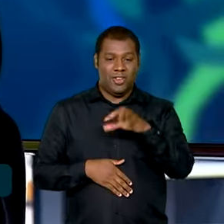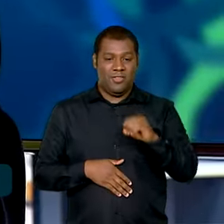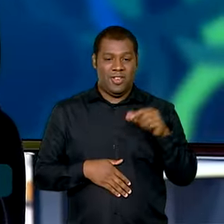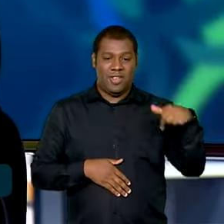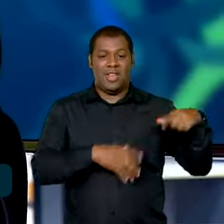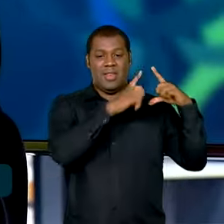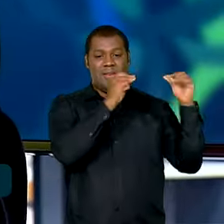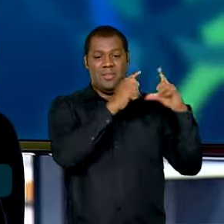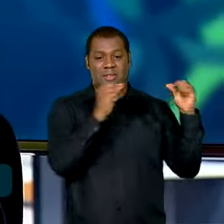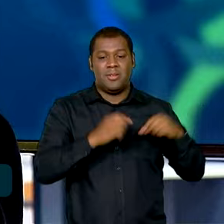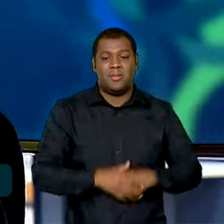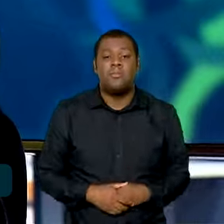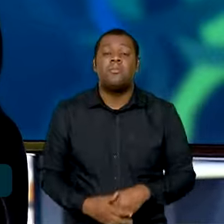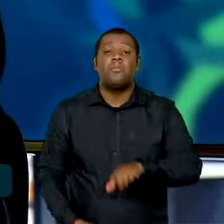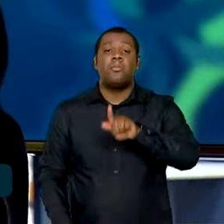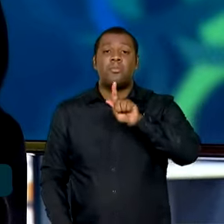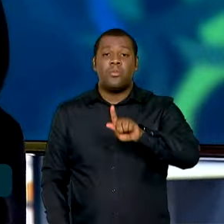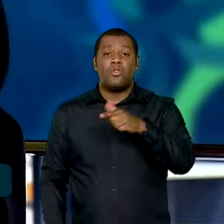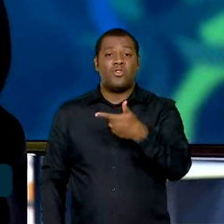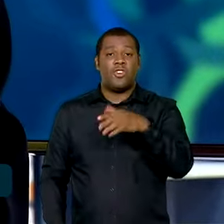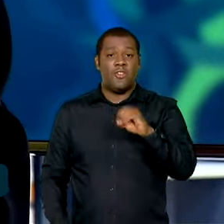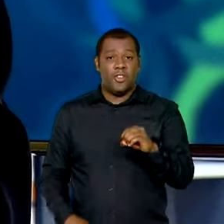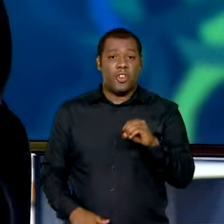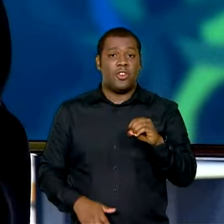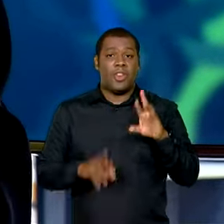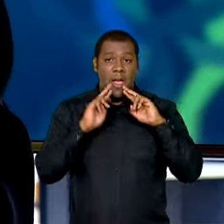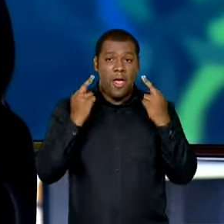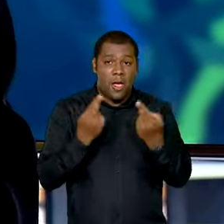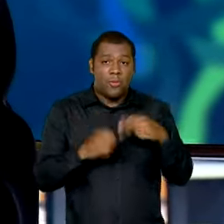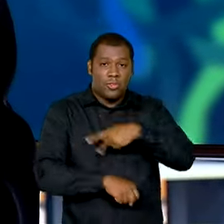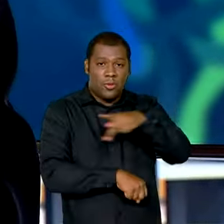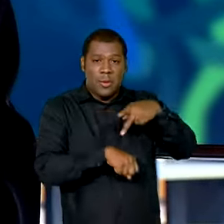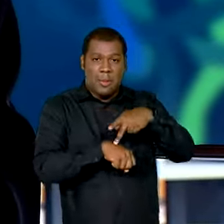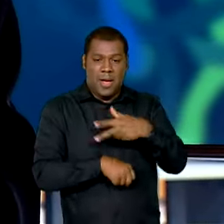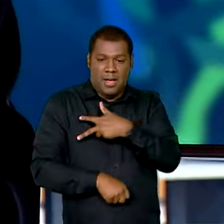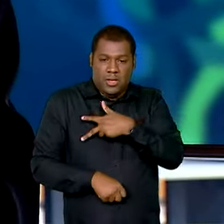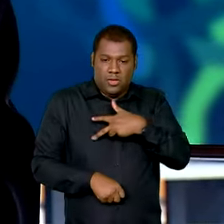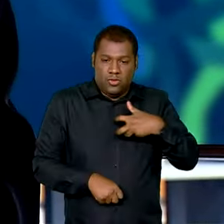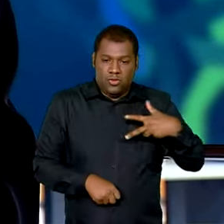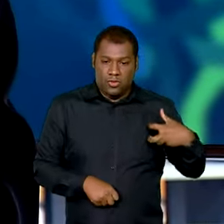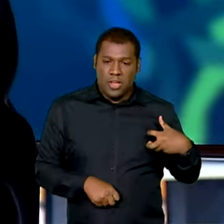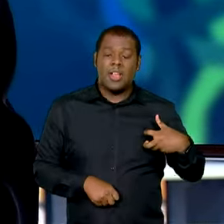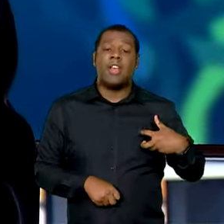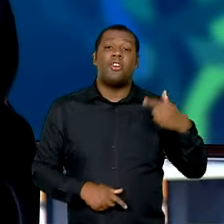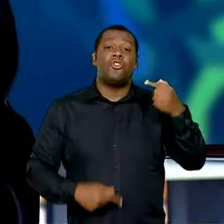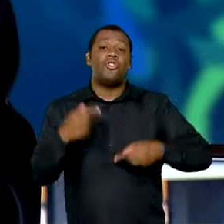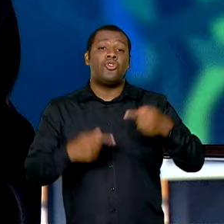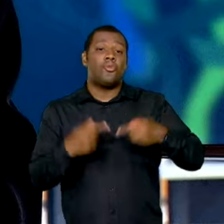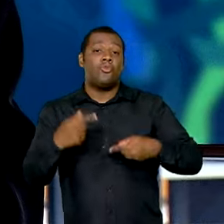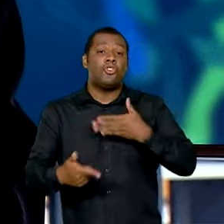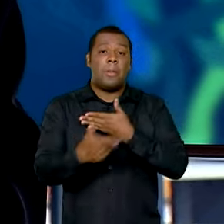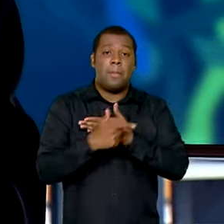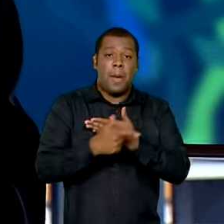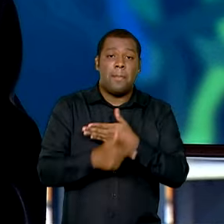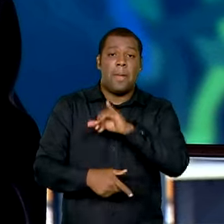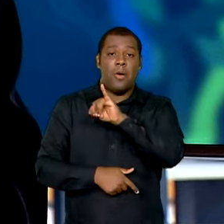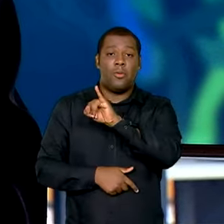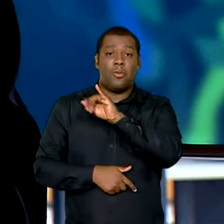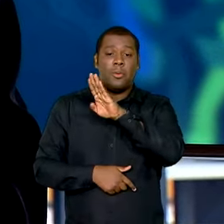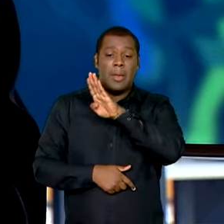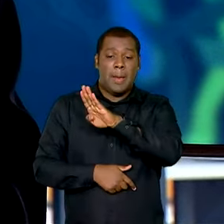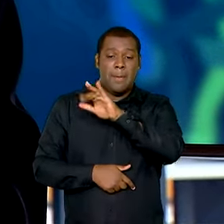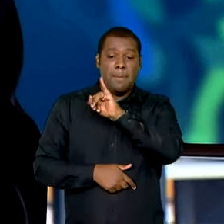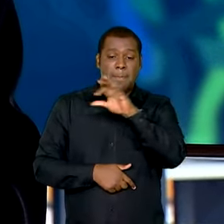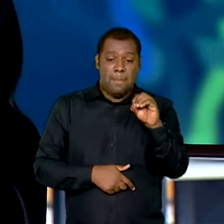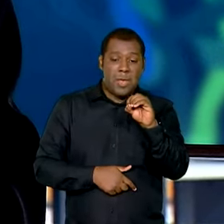O G20 primeiro se reuniu na Indonésia discutindo o papel da biodiversidade na economia